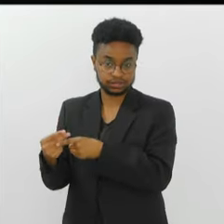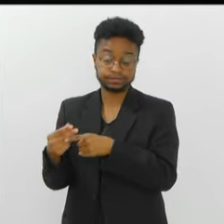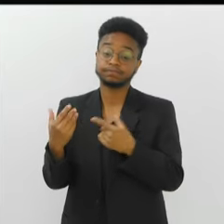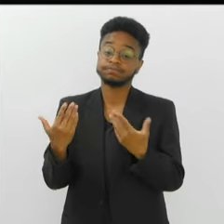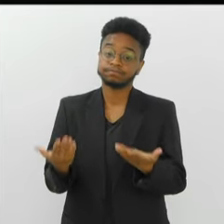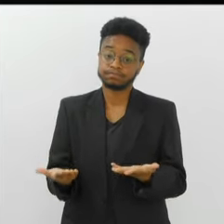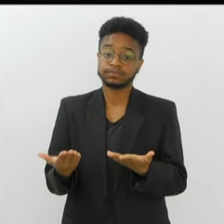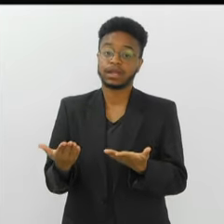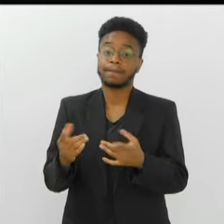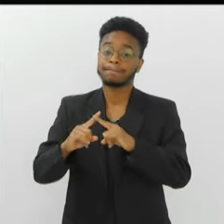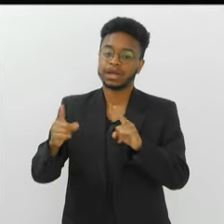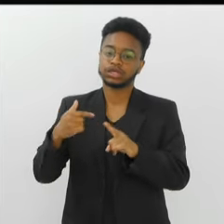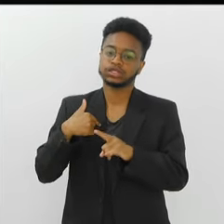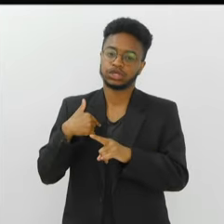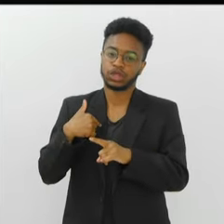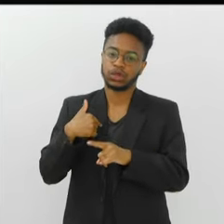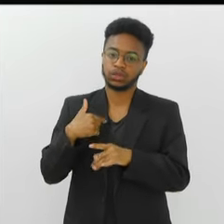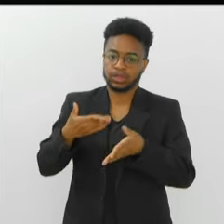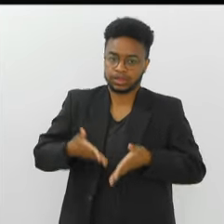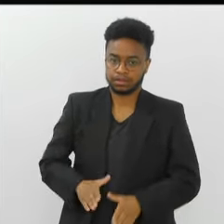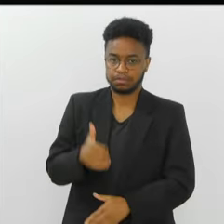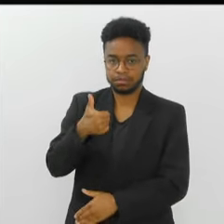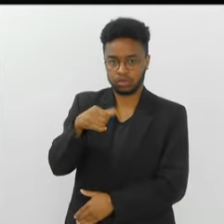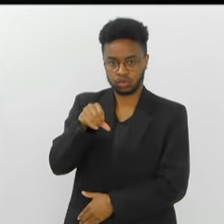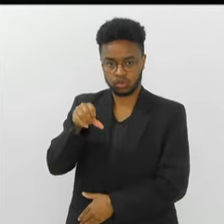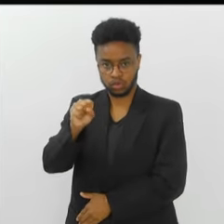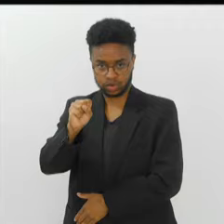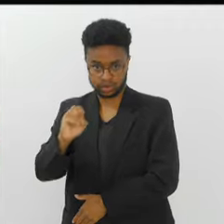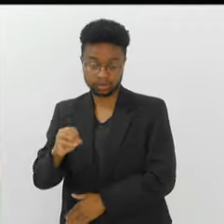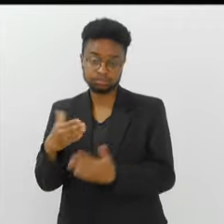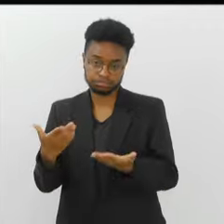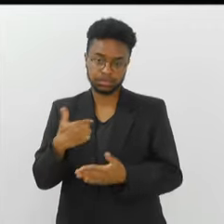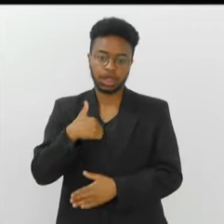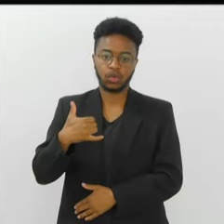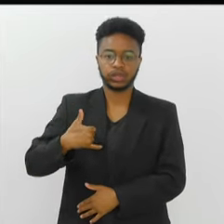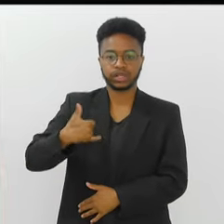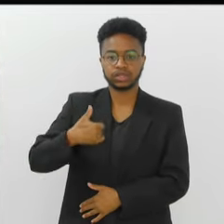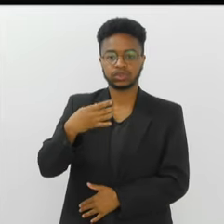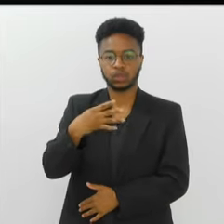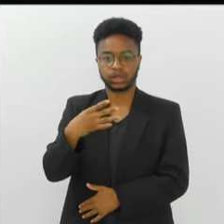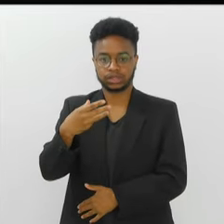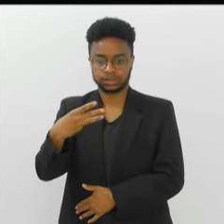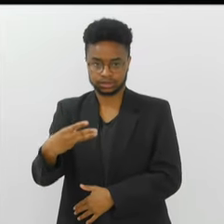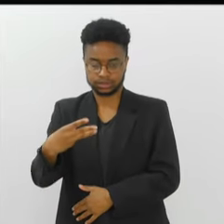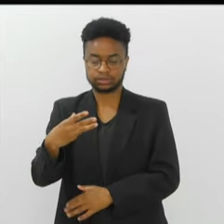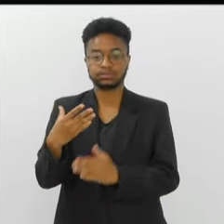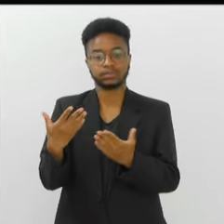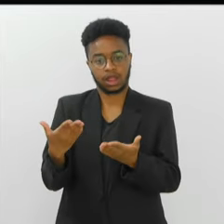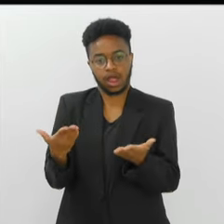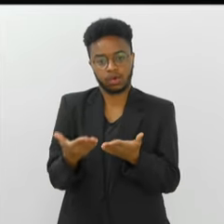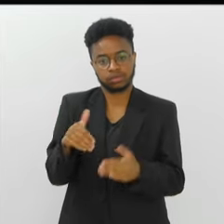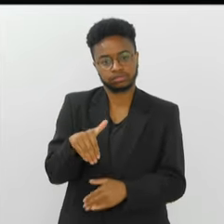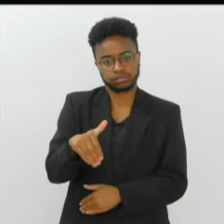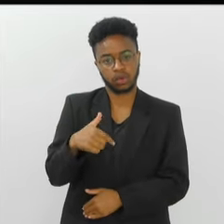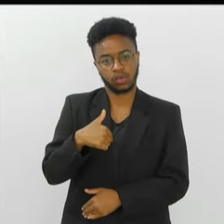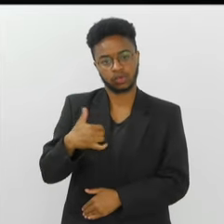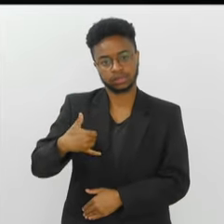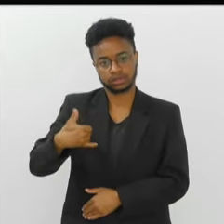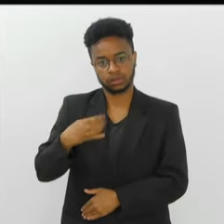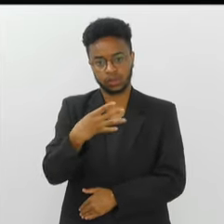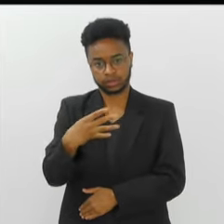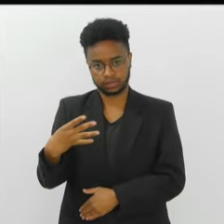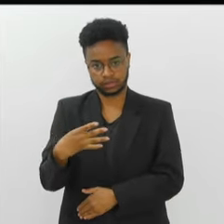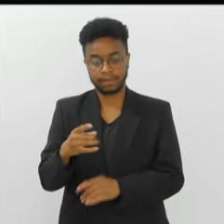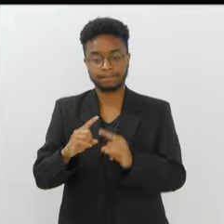Mas eu frequento, eu sou nascido em 80, então, portanto, eu estou com 43 anos. Esse ano eu faço 44.